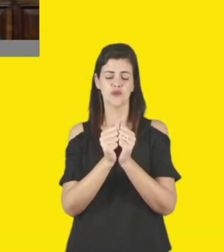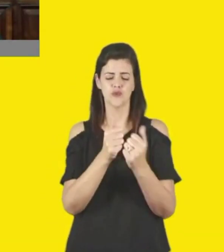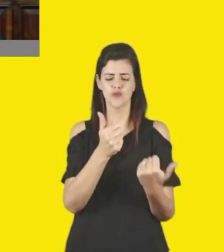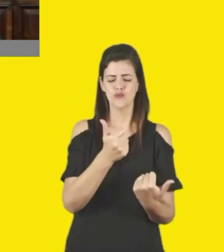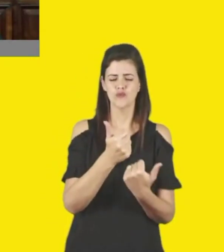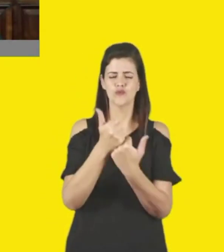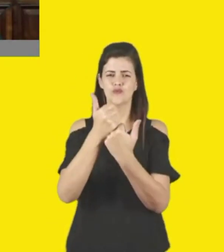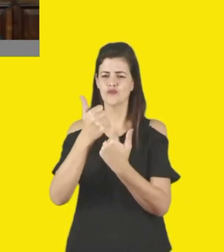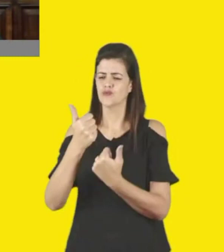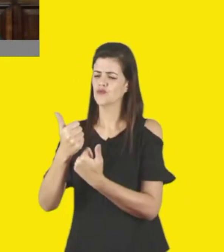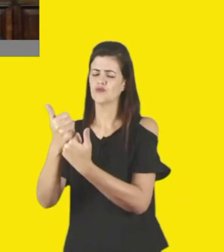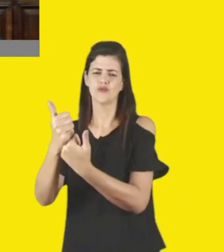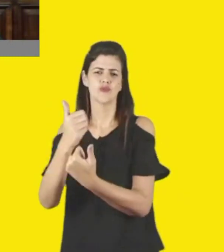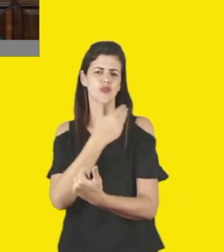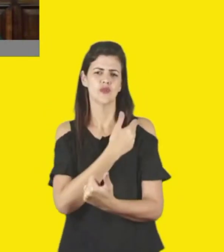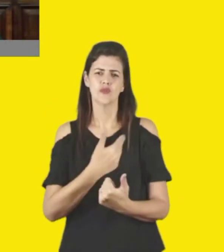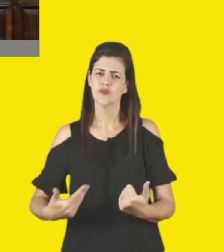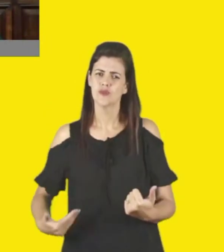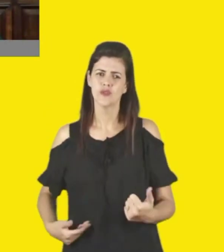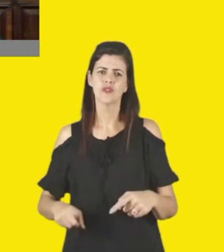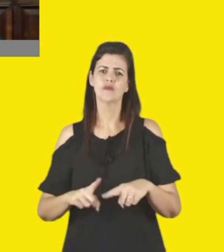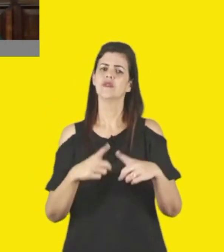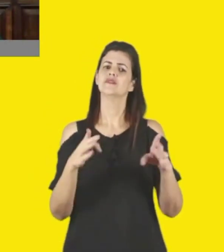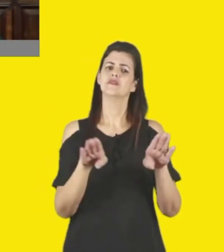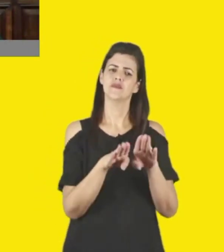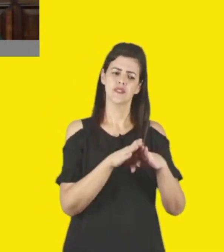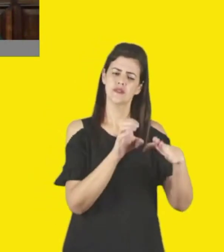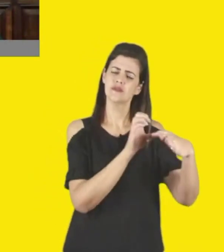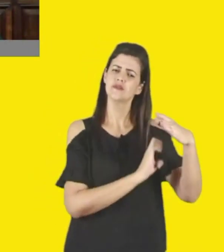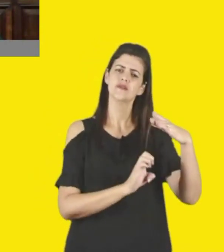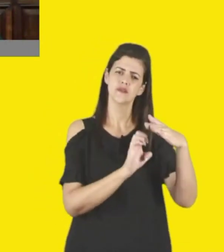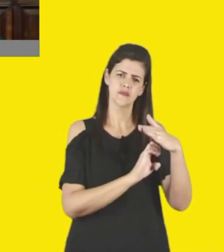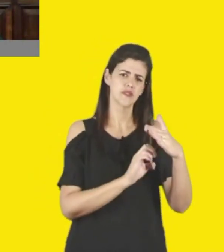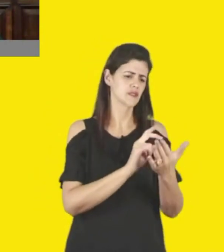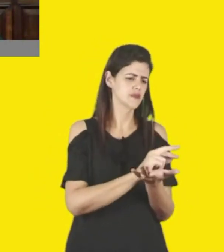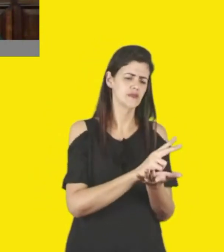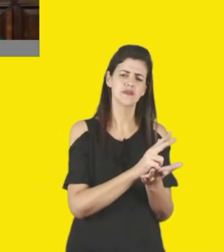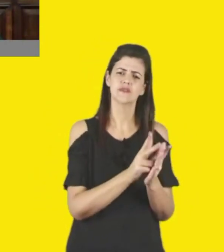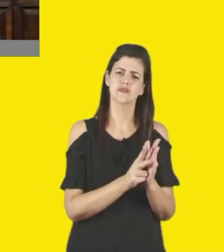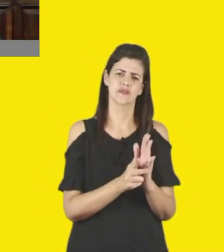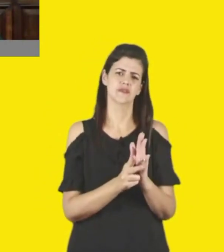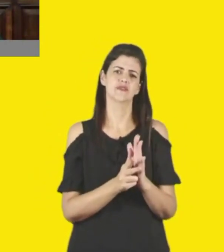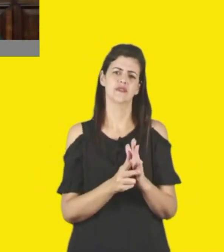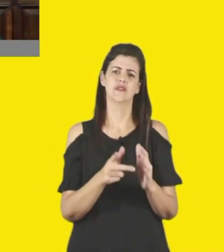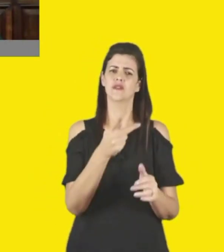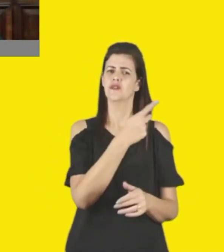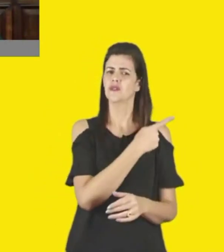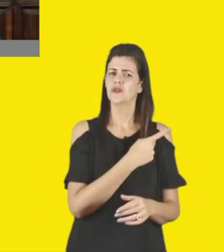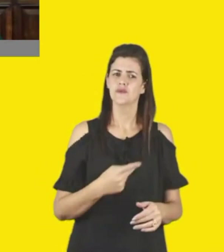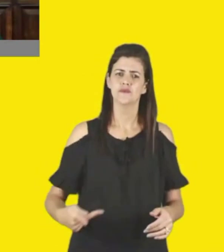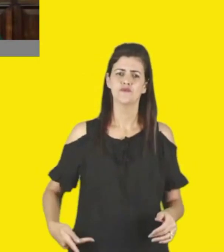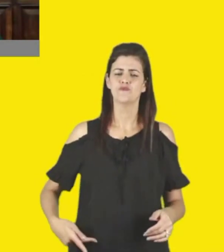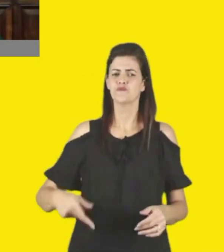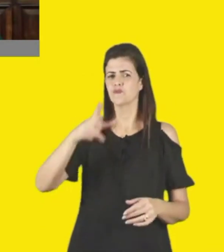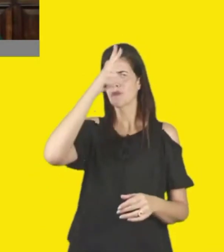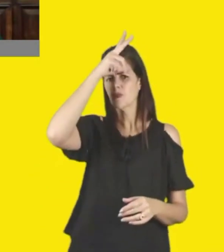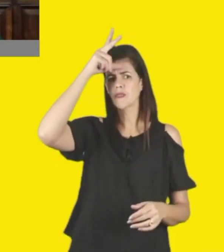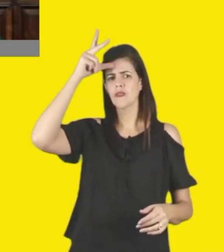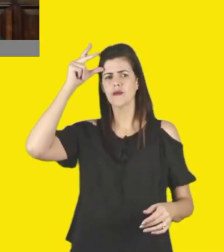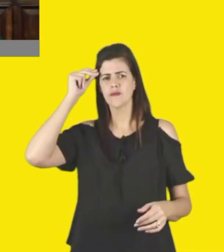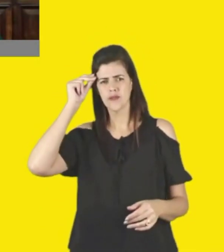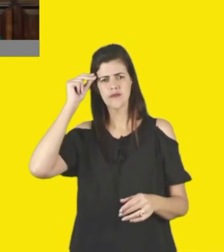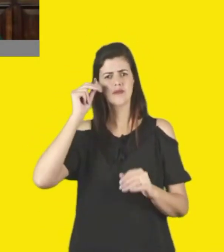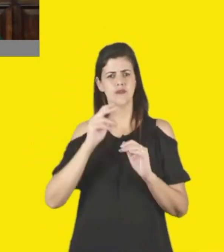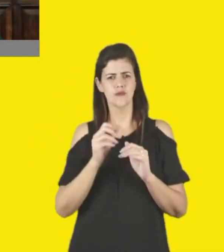privadas também, como o SESC, através dessas parcerias, através das prefeituras, através dos sindicatos, do